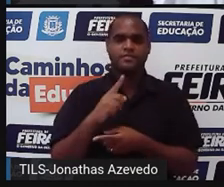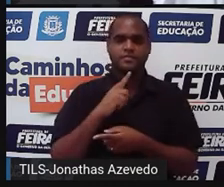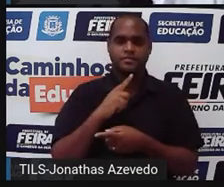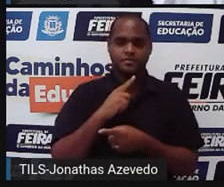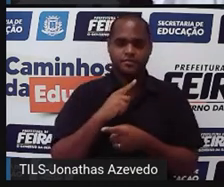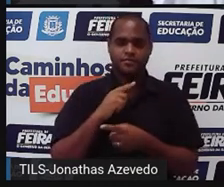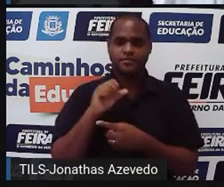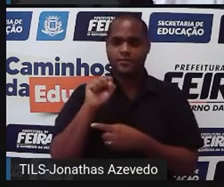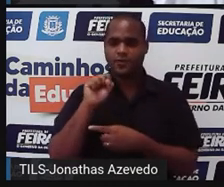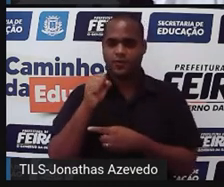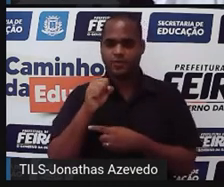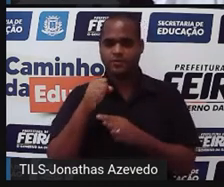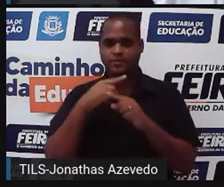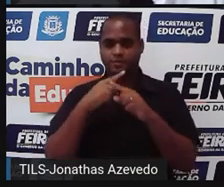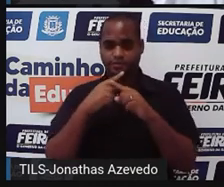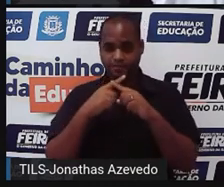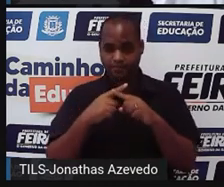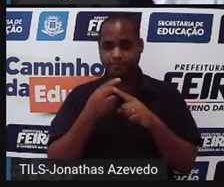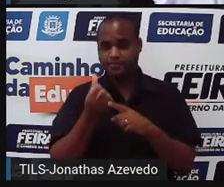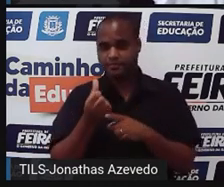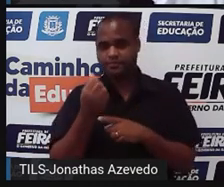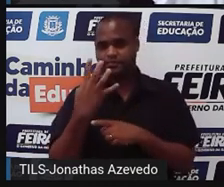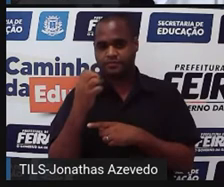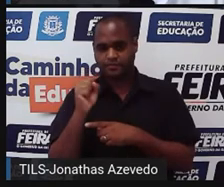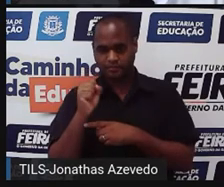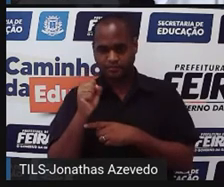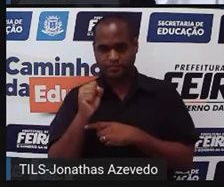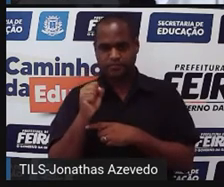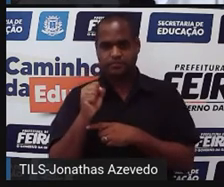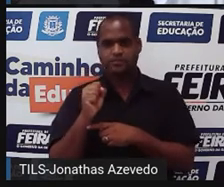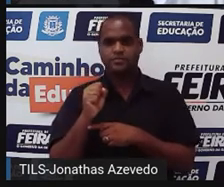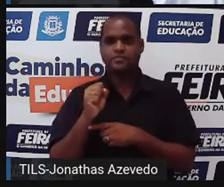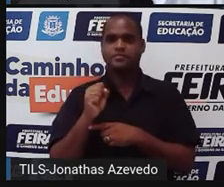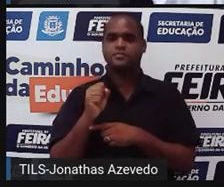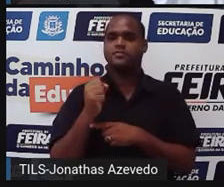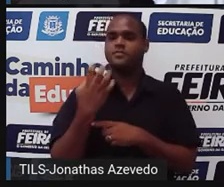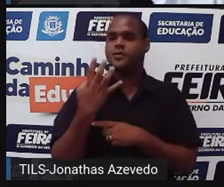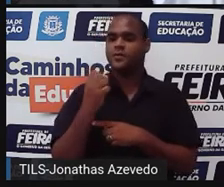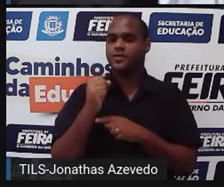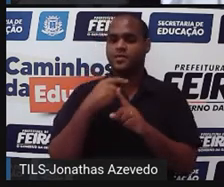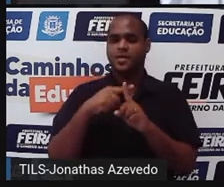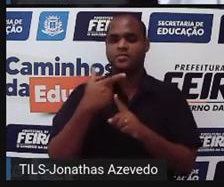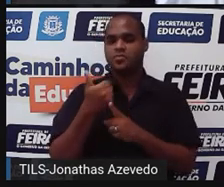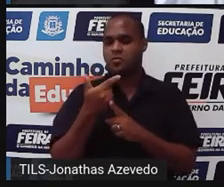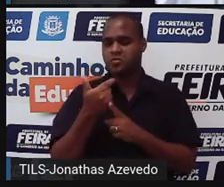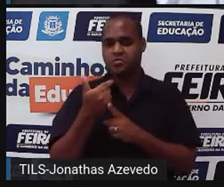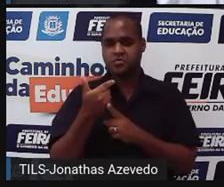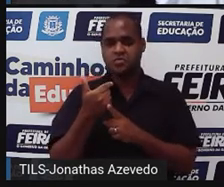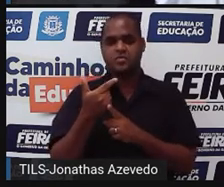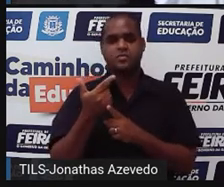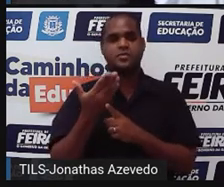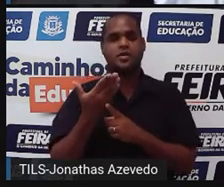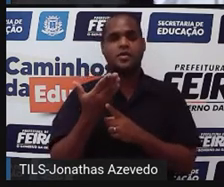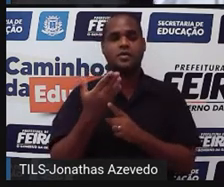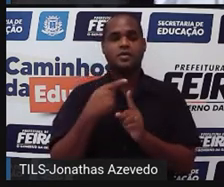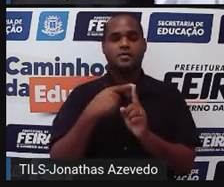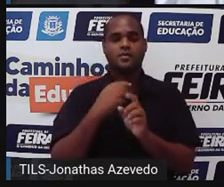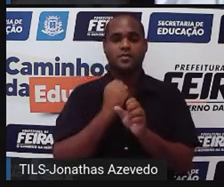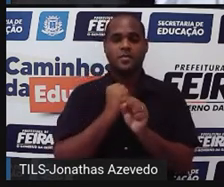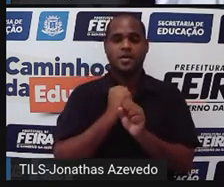8 vezes 6 dá 48, trocando o y por 6. 48 mais 12 ou 12 mais 48 dá